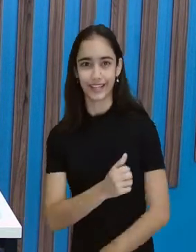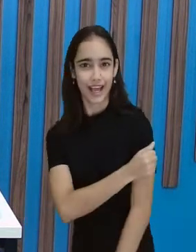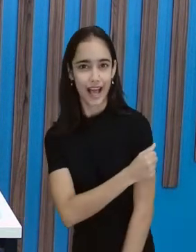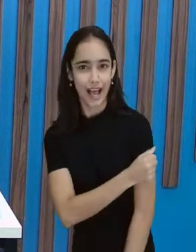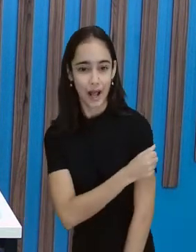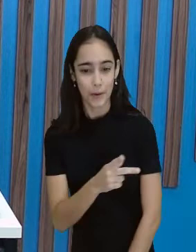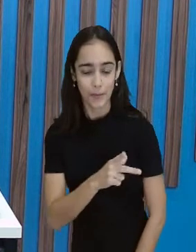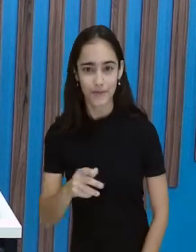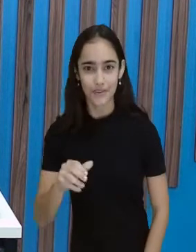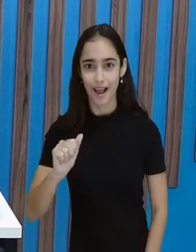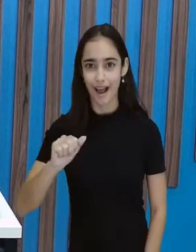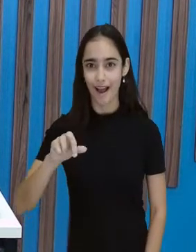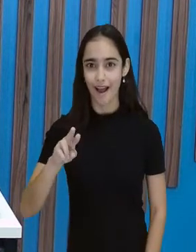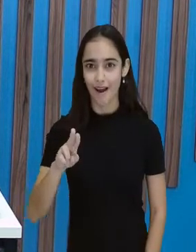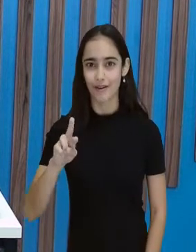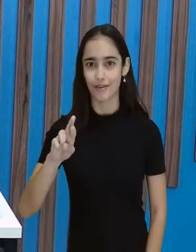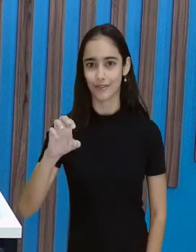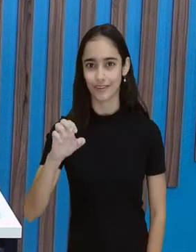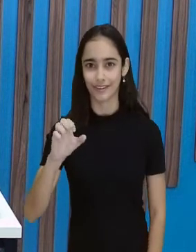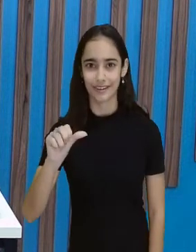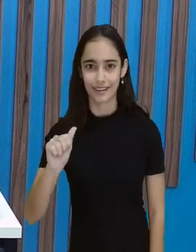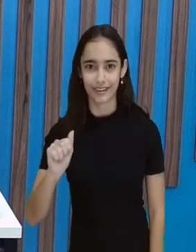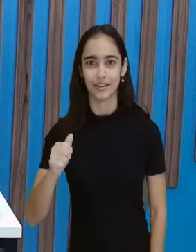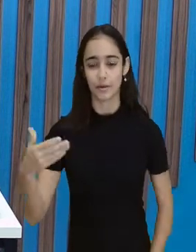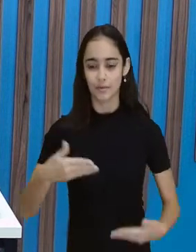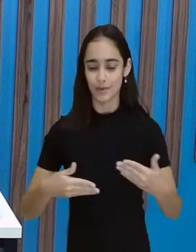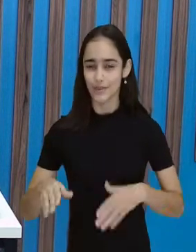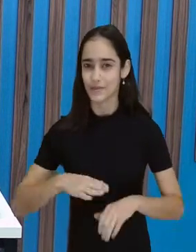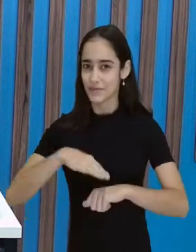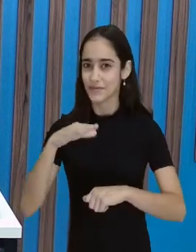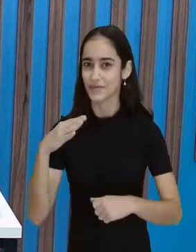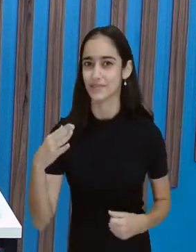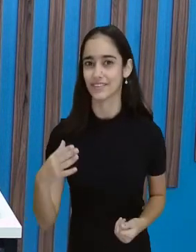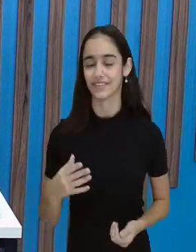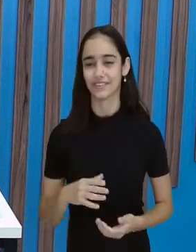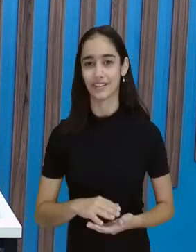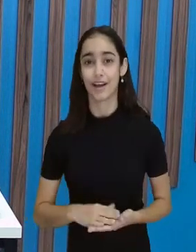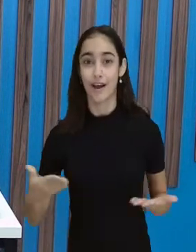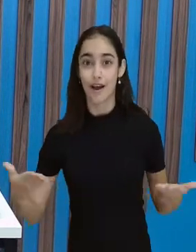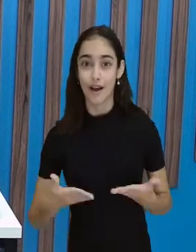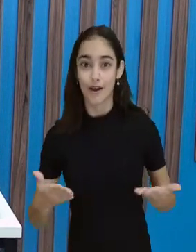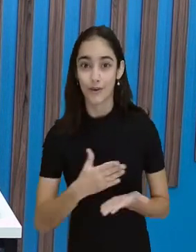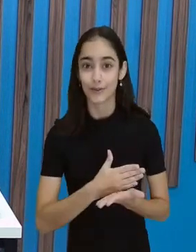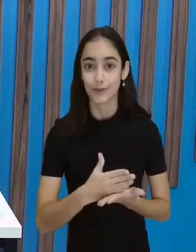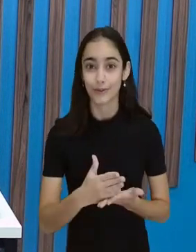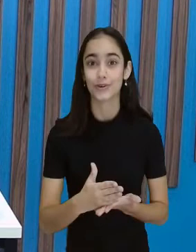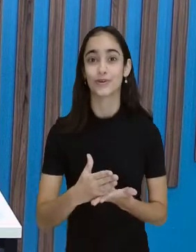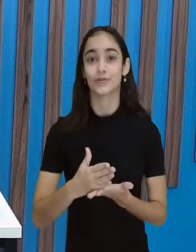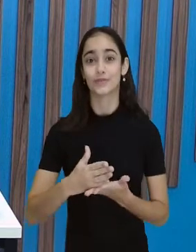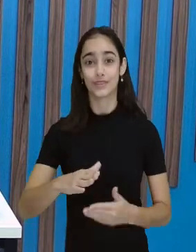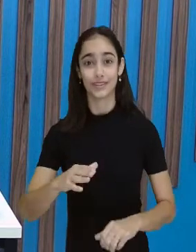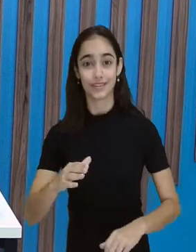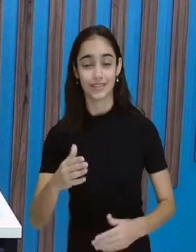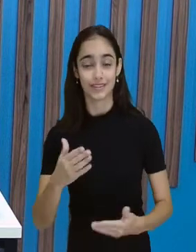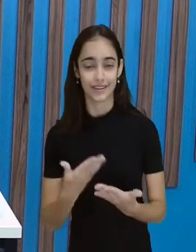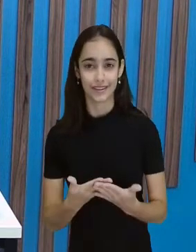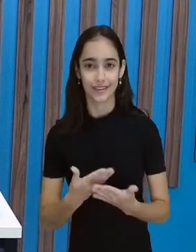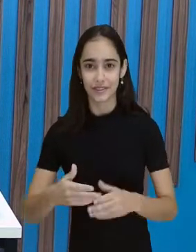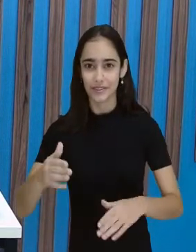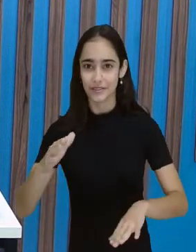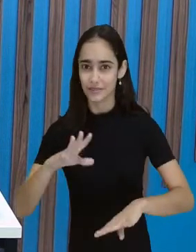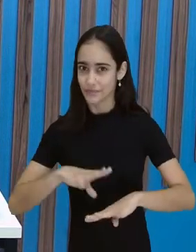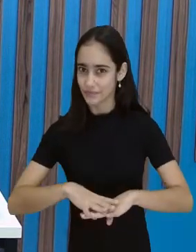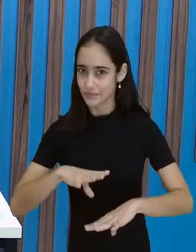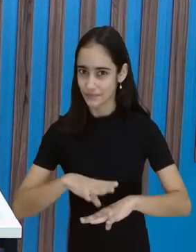grande para vocês e venham aqui mais vezes, tá certo? E agora a gente vai começar a aula de matemática. Eu sou a